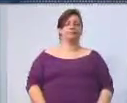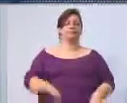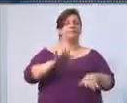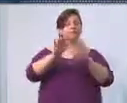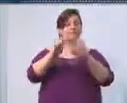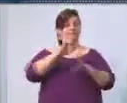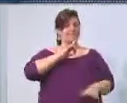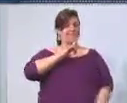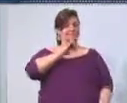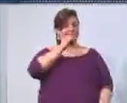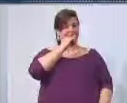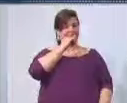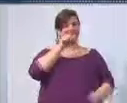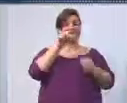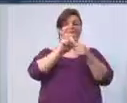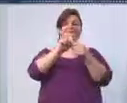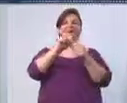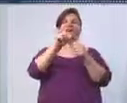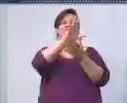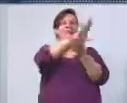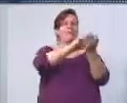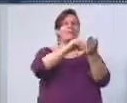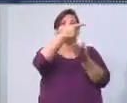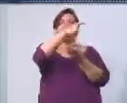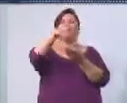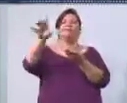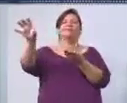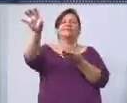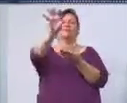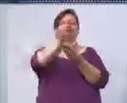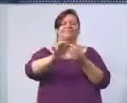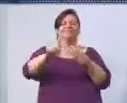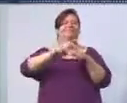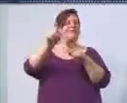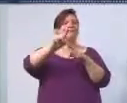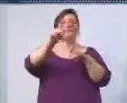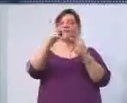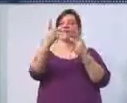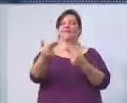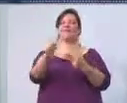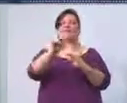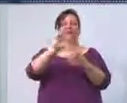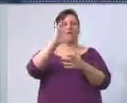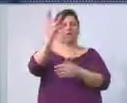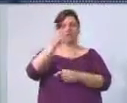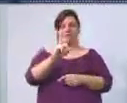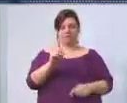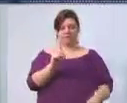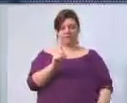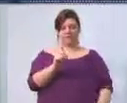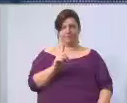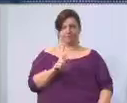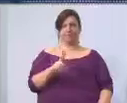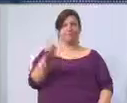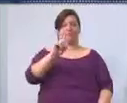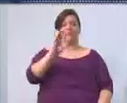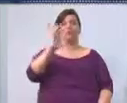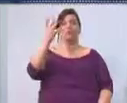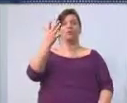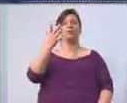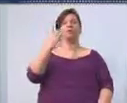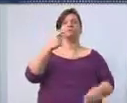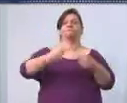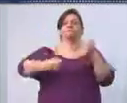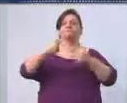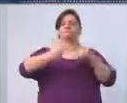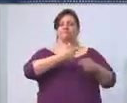esse modelo e aplica nos outros setores. Isso não necessariamente acontece. Em especial, não acontece com a política pública de